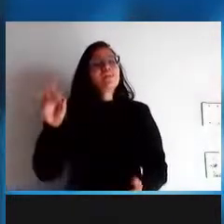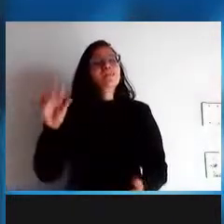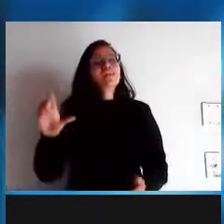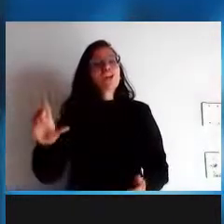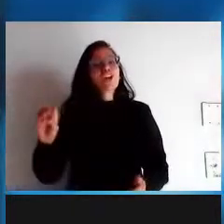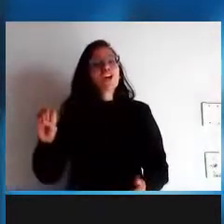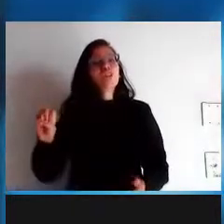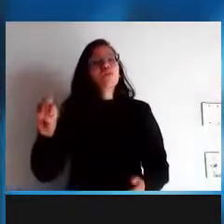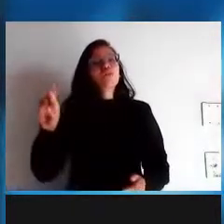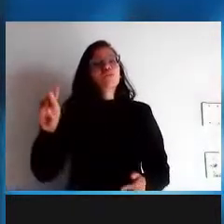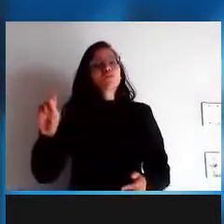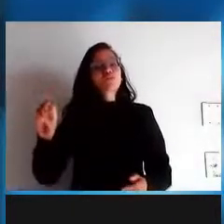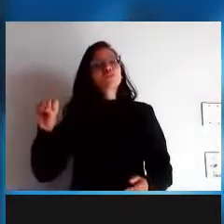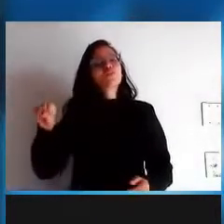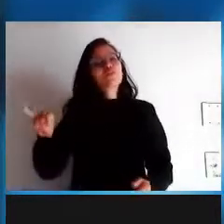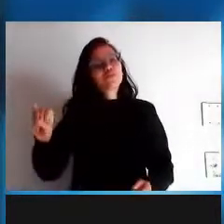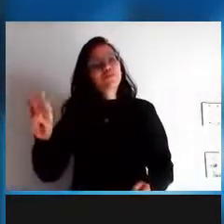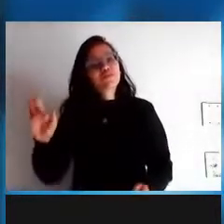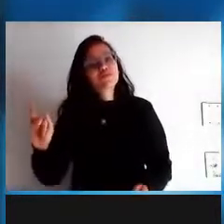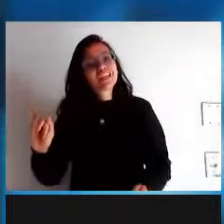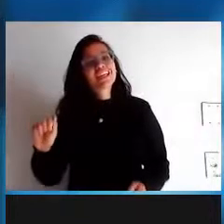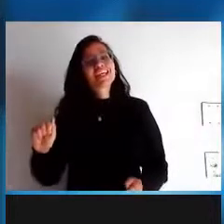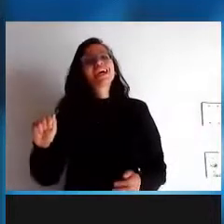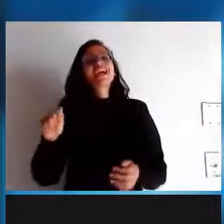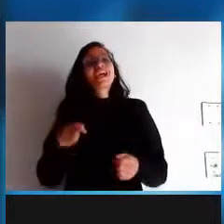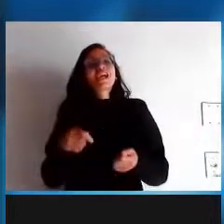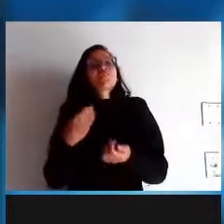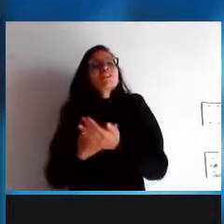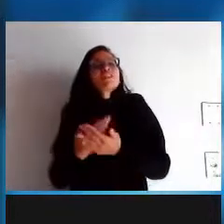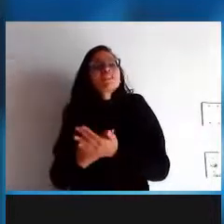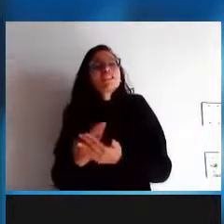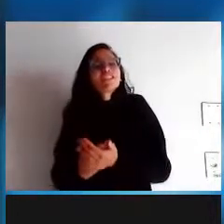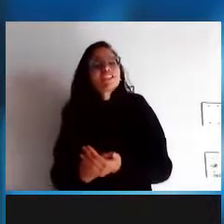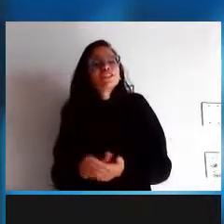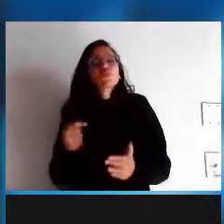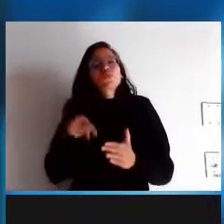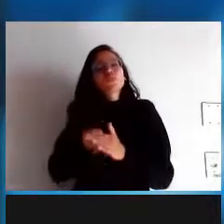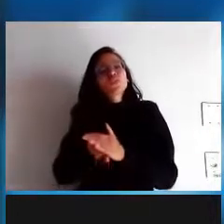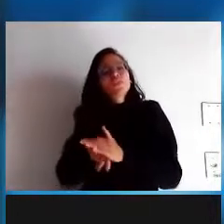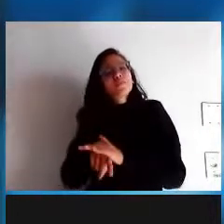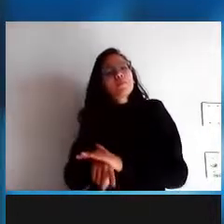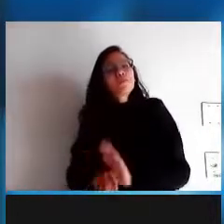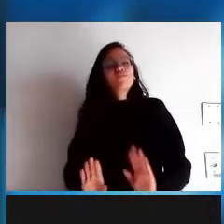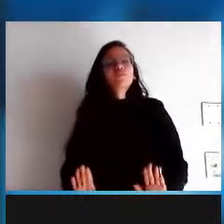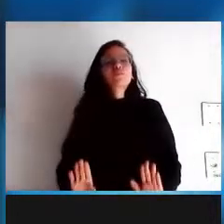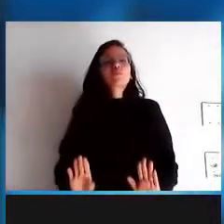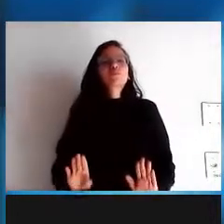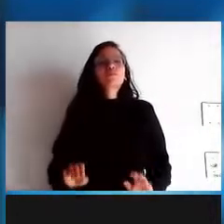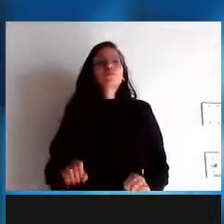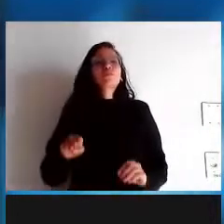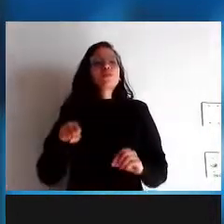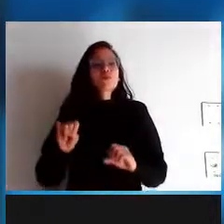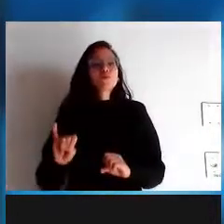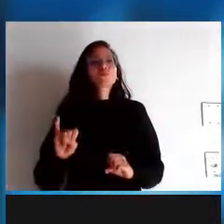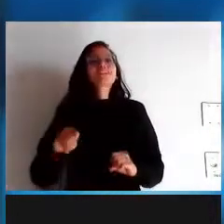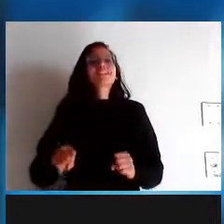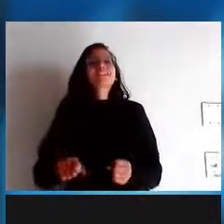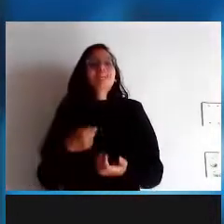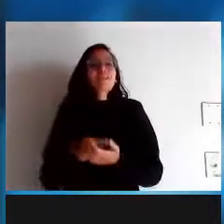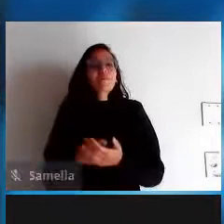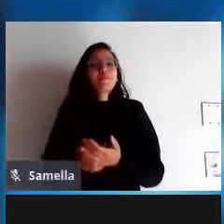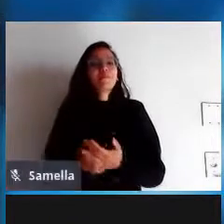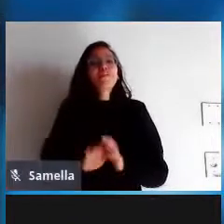mas o sistema de valores em si não é uma filosofia mas a gente pode dizer que é uma